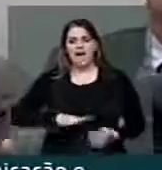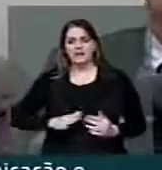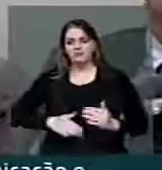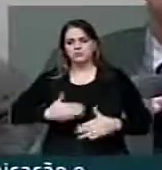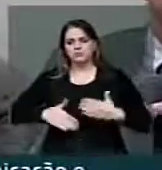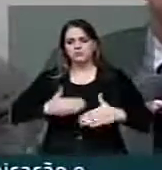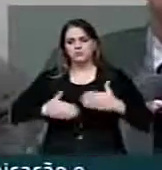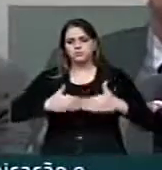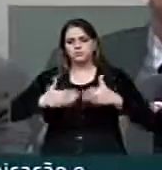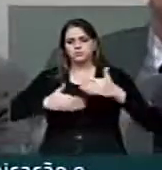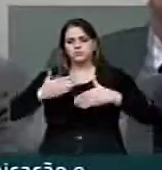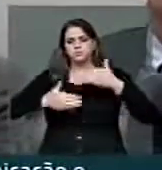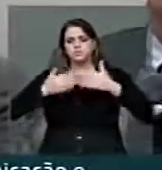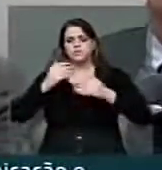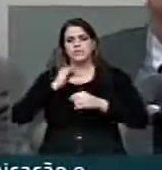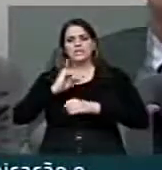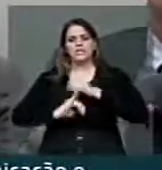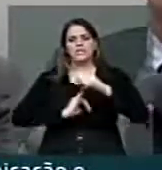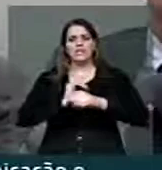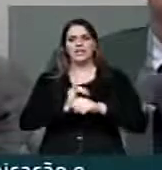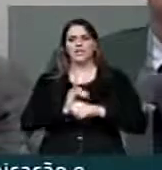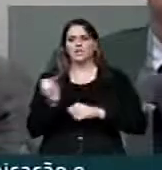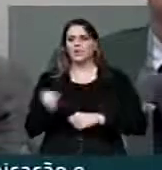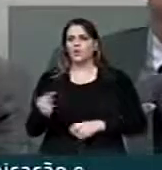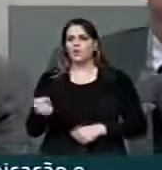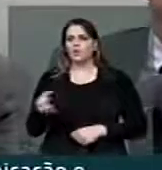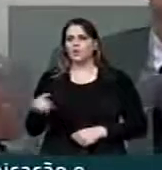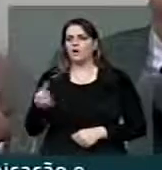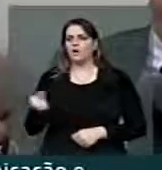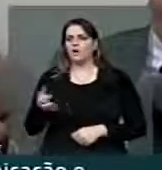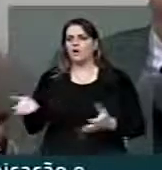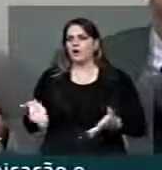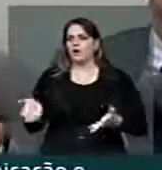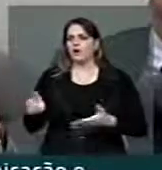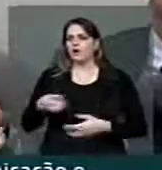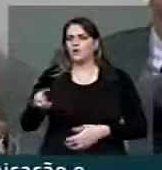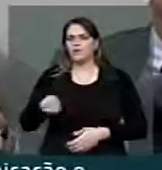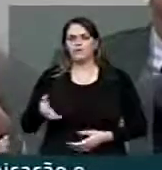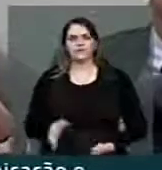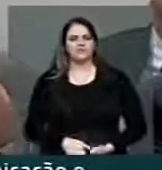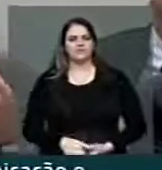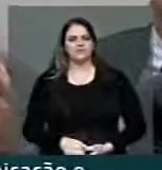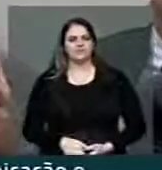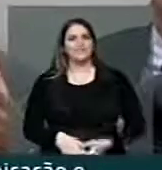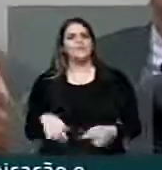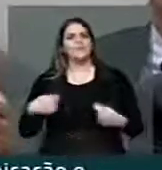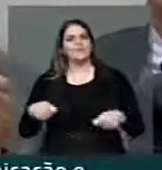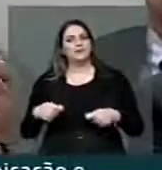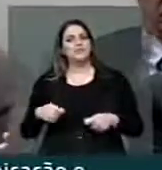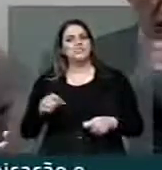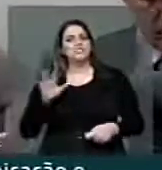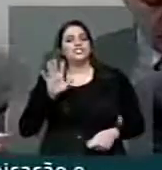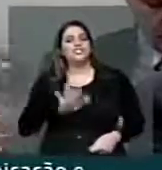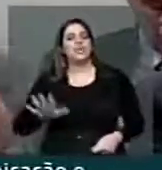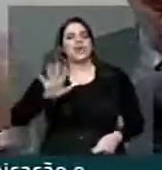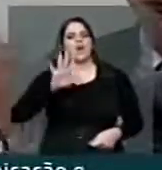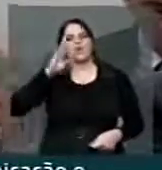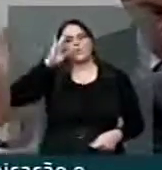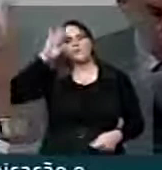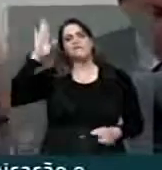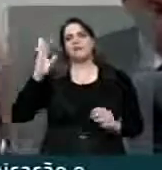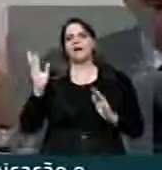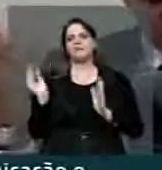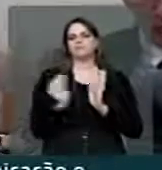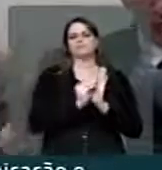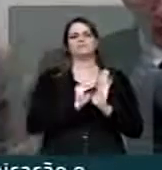em que certamente acabaram de criar alguma coisa que a gente nem sabe. Por isso é fundamental que ele seja principiológico. E é o que ele é. Por